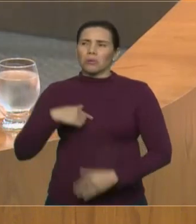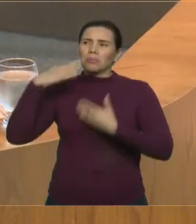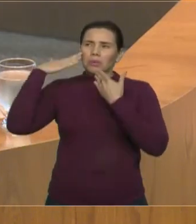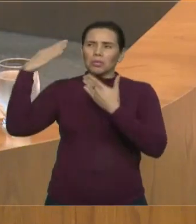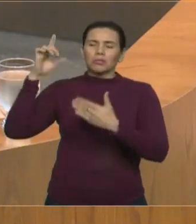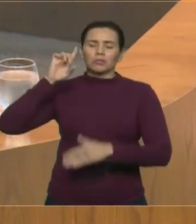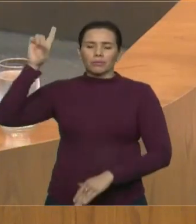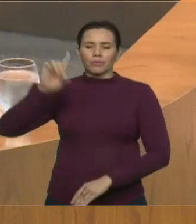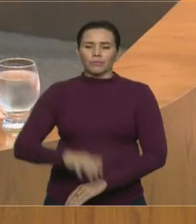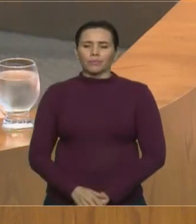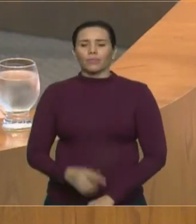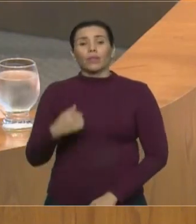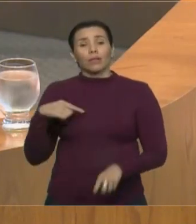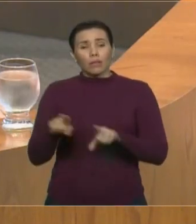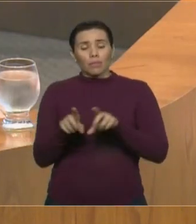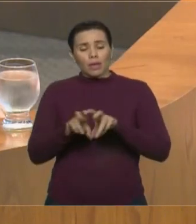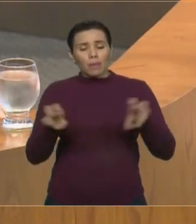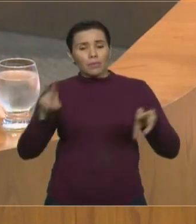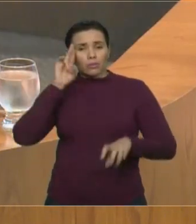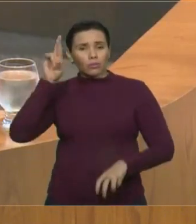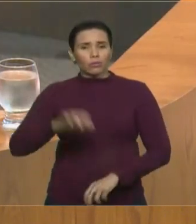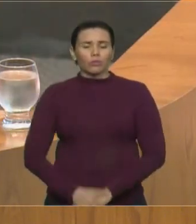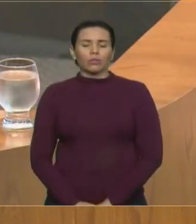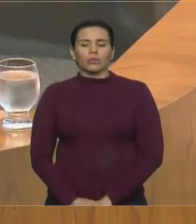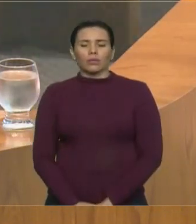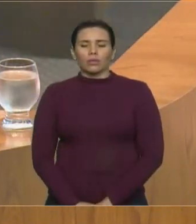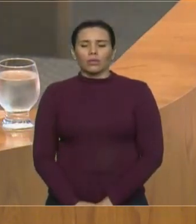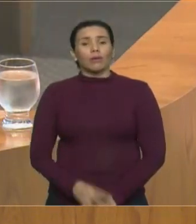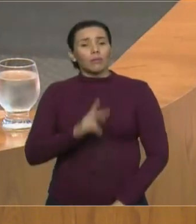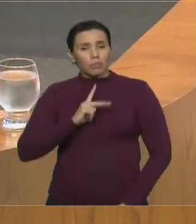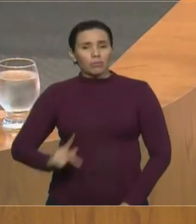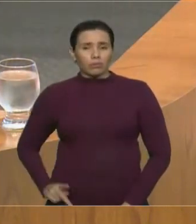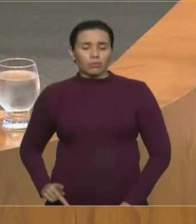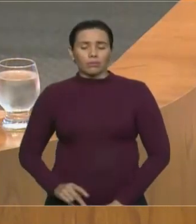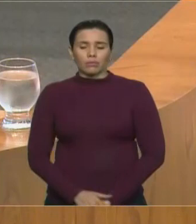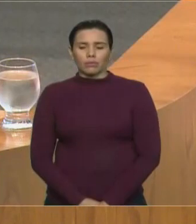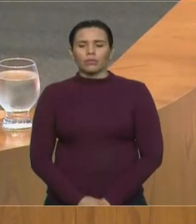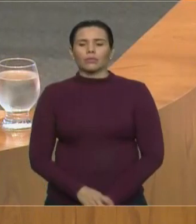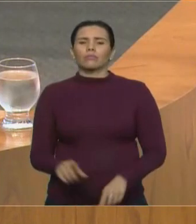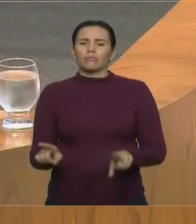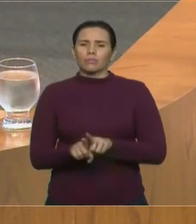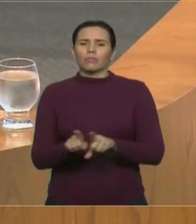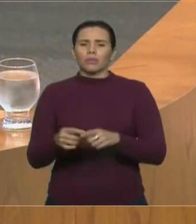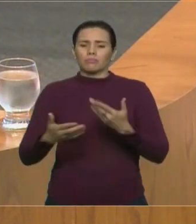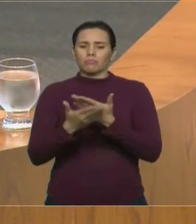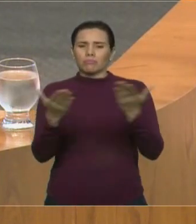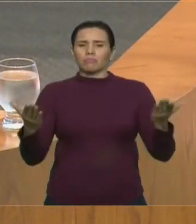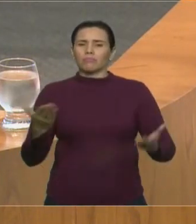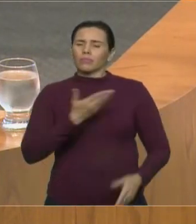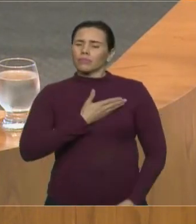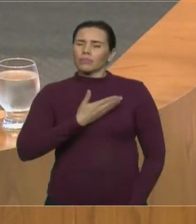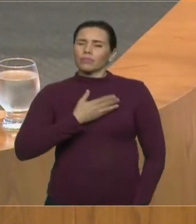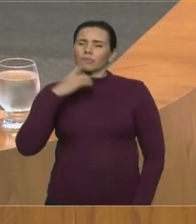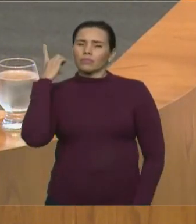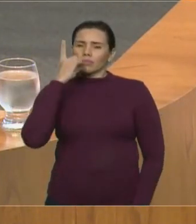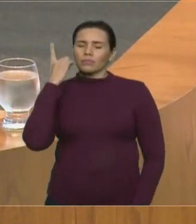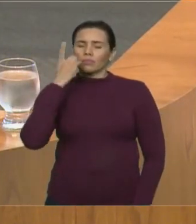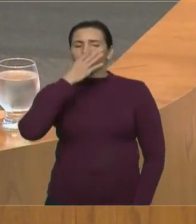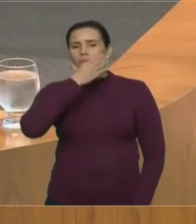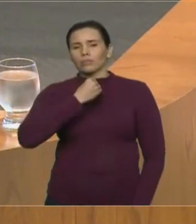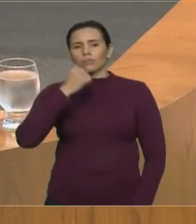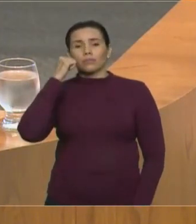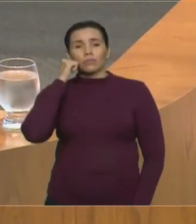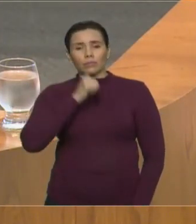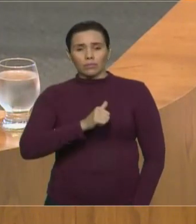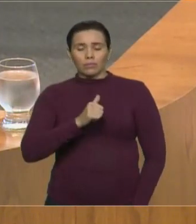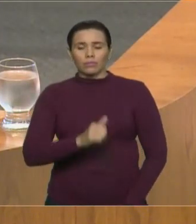na pessoa da nossa presidente, saúdo aos meus colegas, deputados e deputadas, a